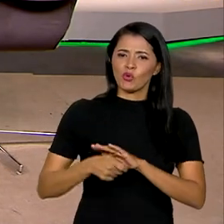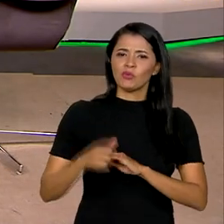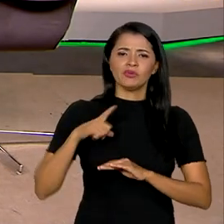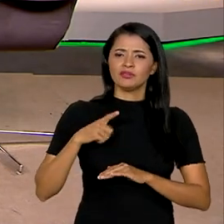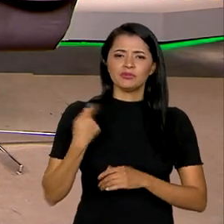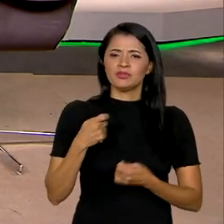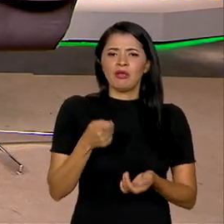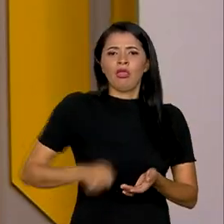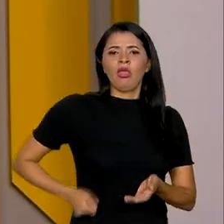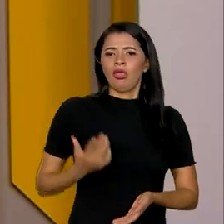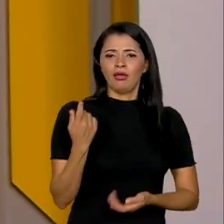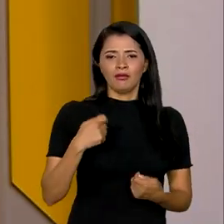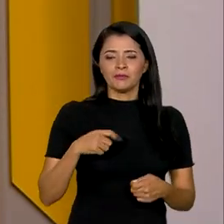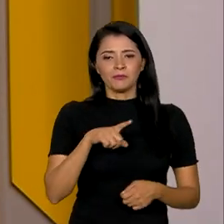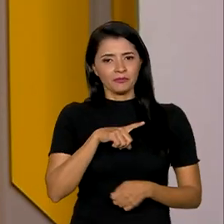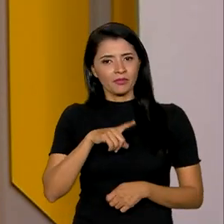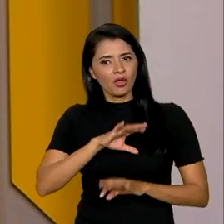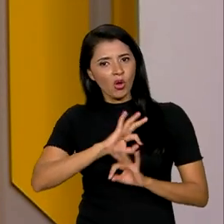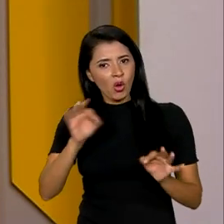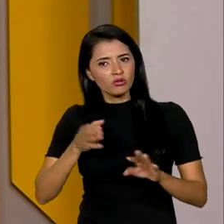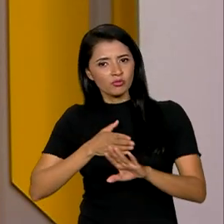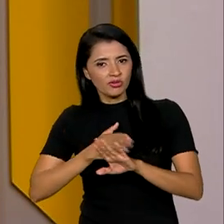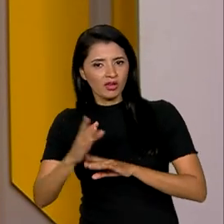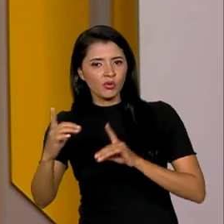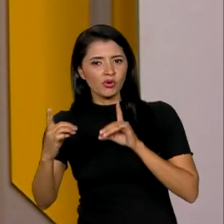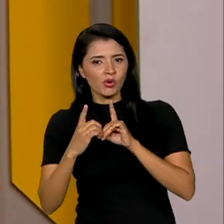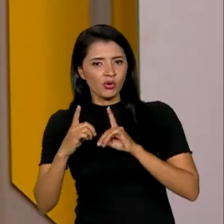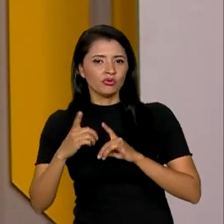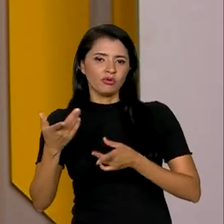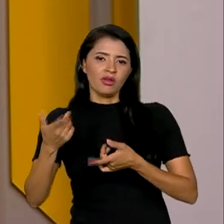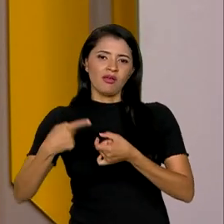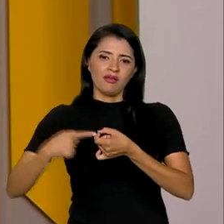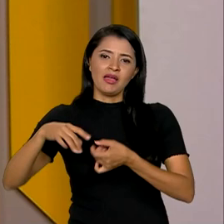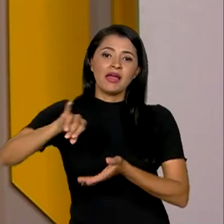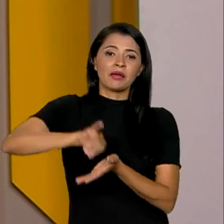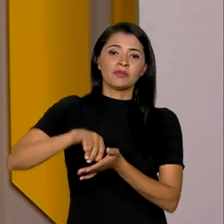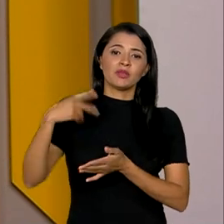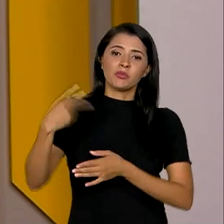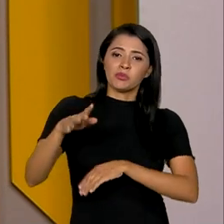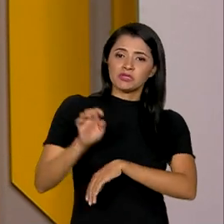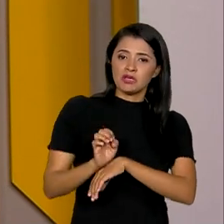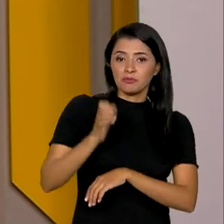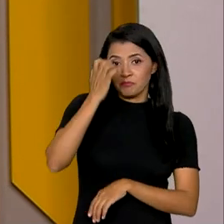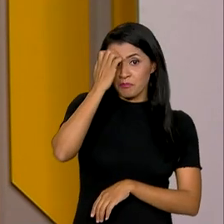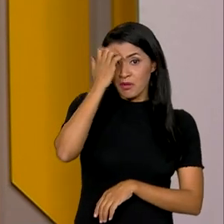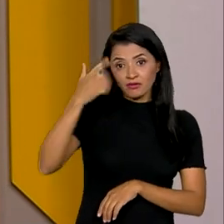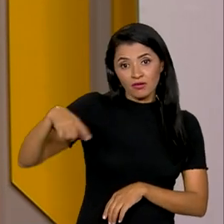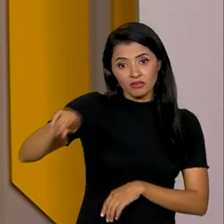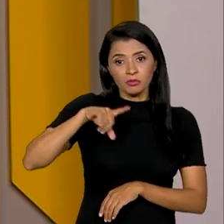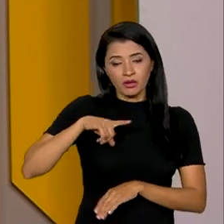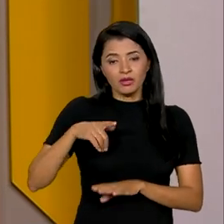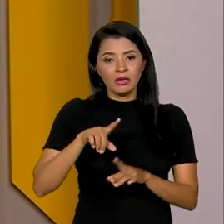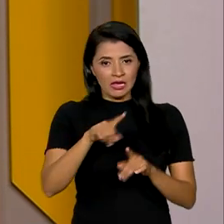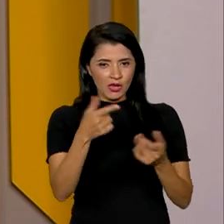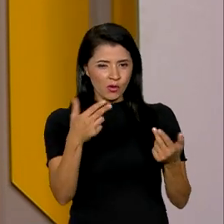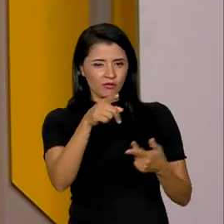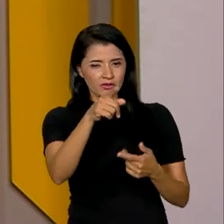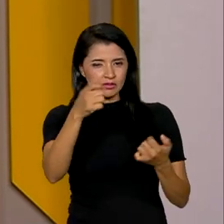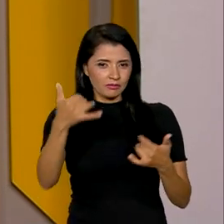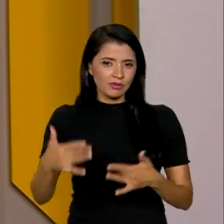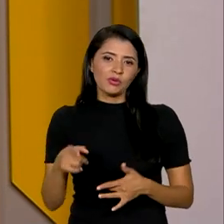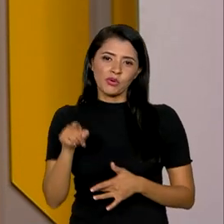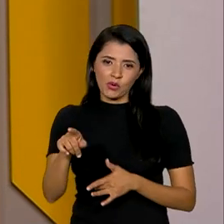encontro dos gestores municipais ali, na capital do estado, onde fica realmente mais fácil para eles. Como o senhor mencionou aí,